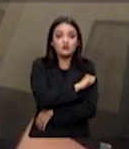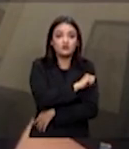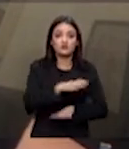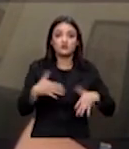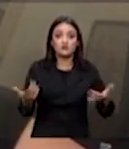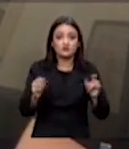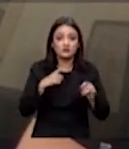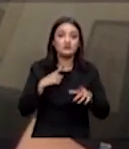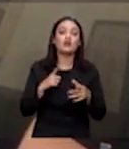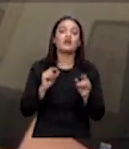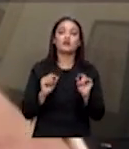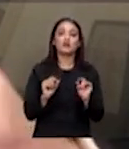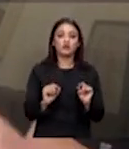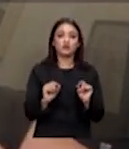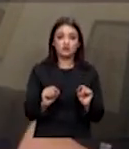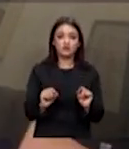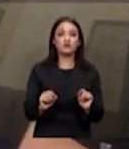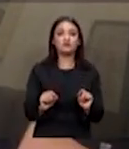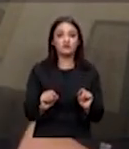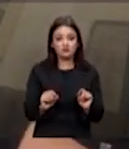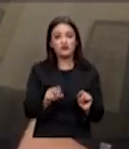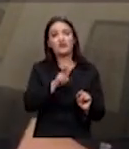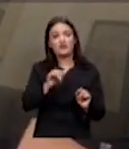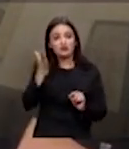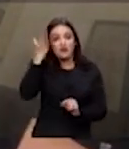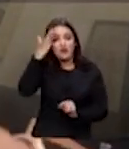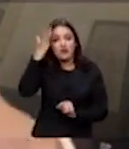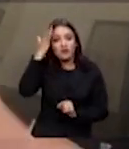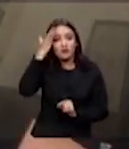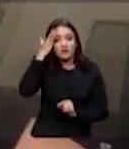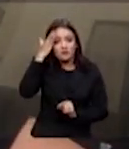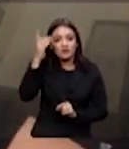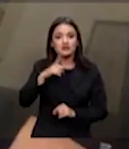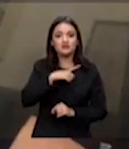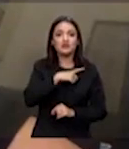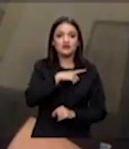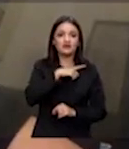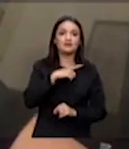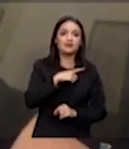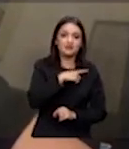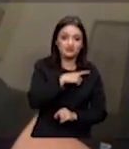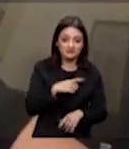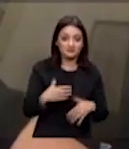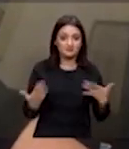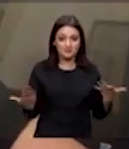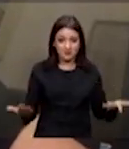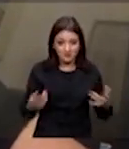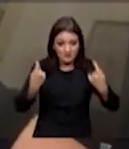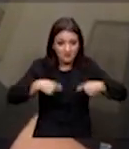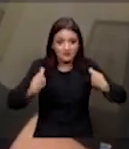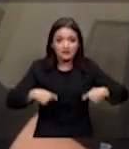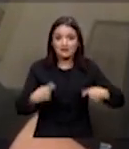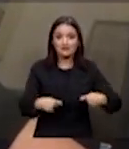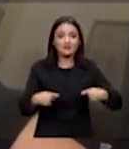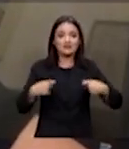comum ele for maximizado você vai saber que quem vai precisar os 20% que precisarão de